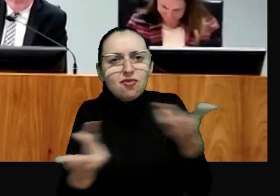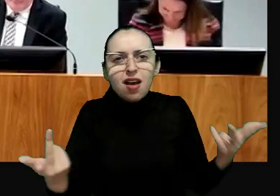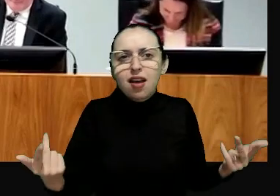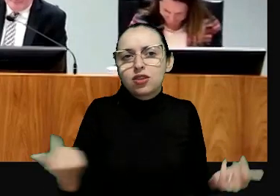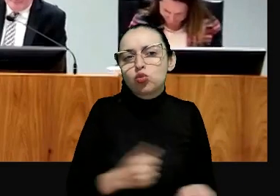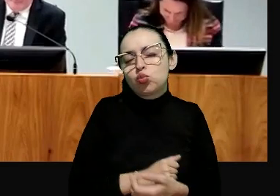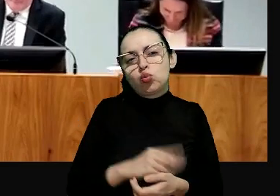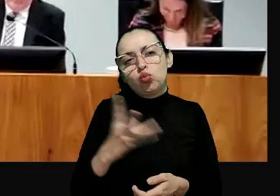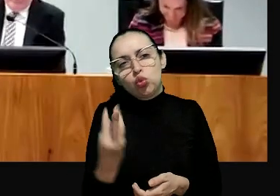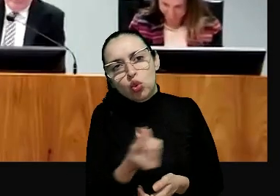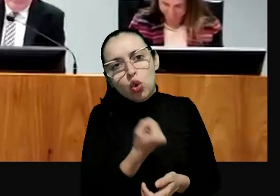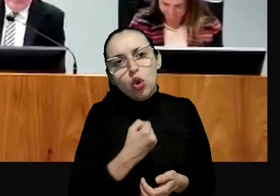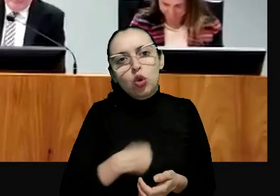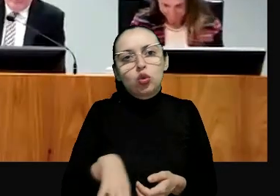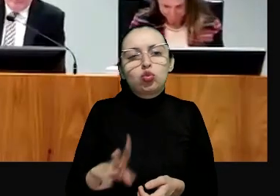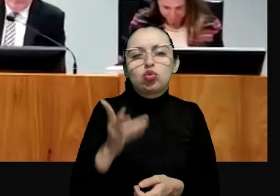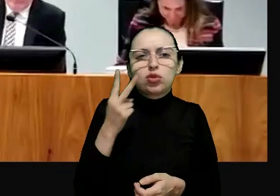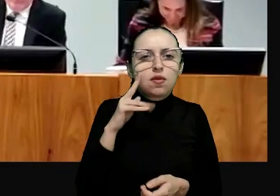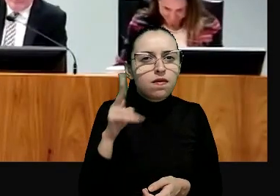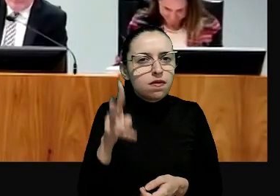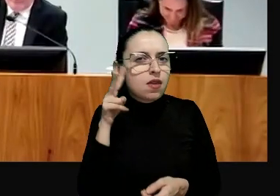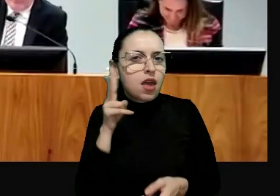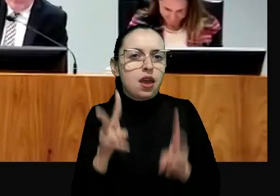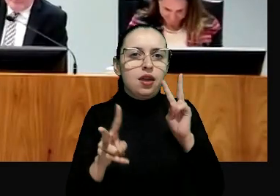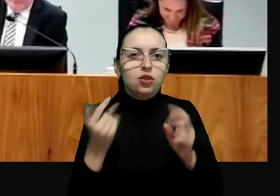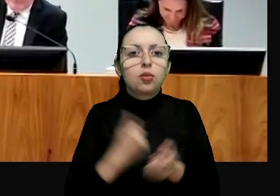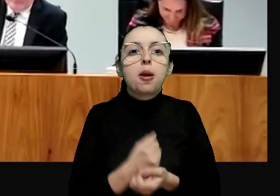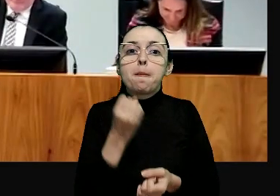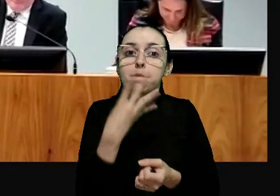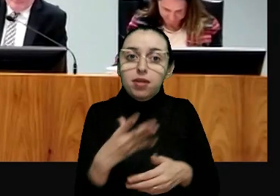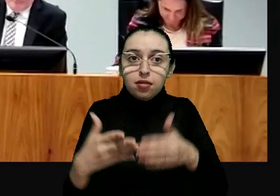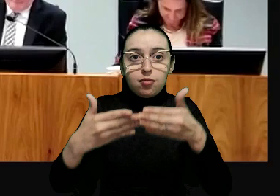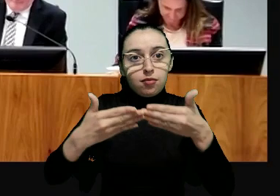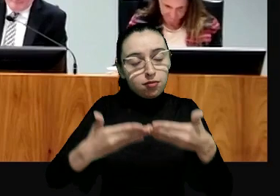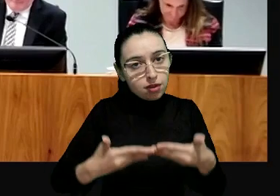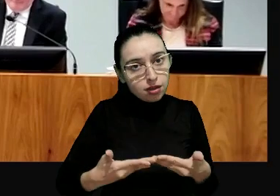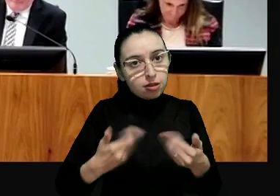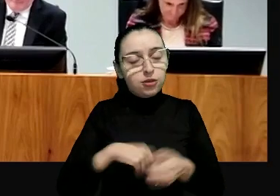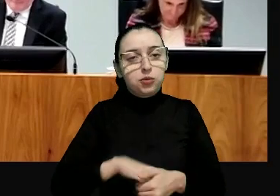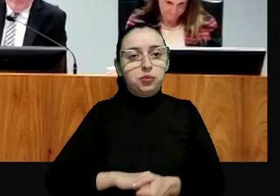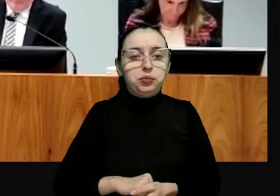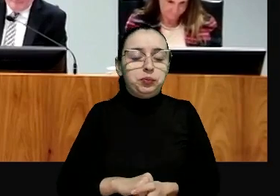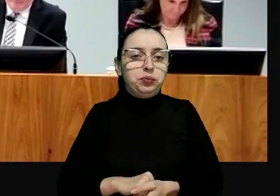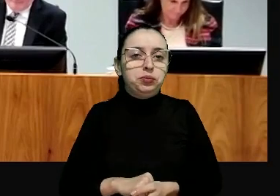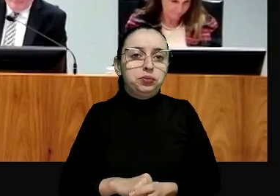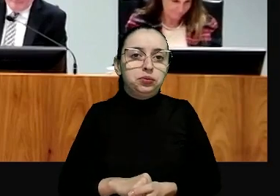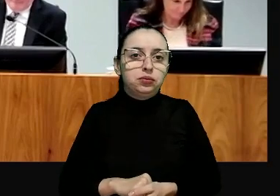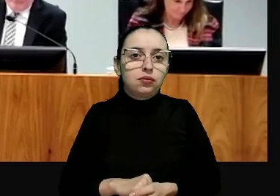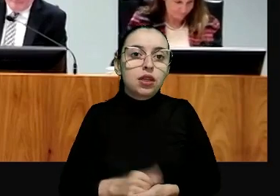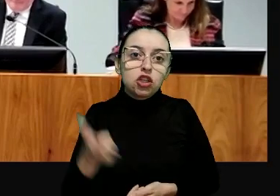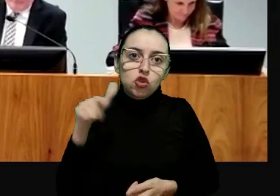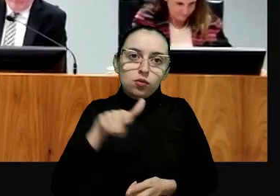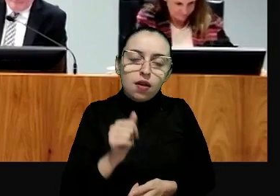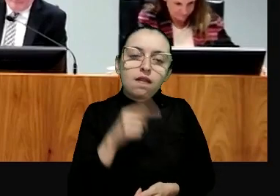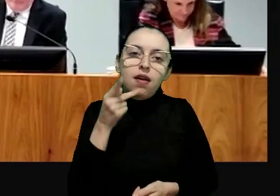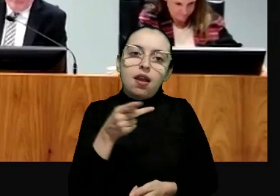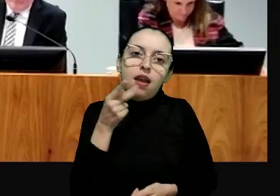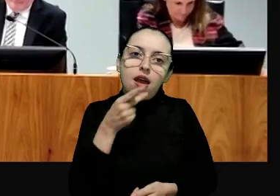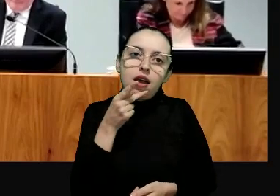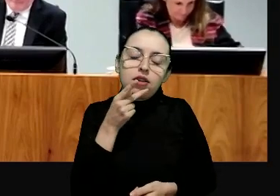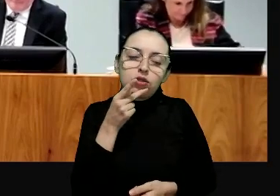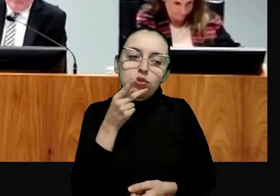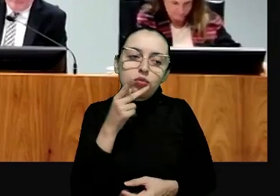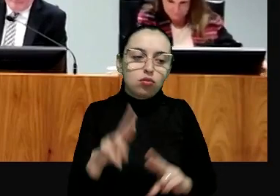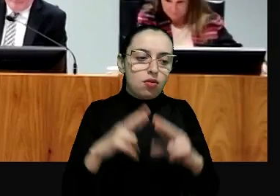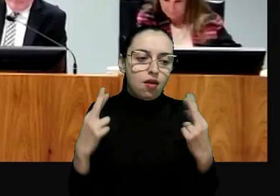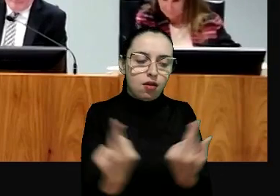fraterno a todos aos visitantes também sejam todos bem-vindos vindos aqui e vou repetir o que disse um